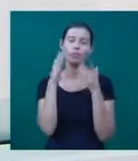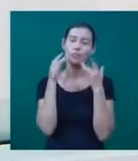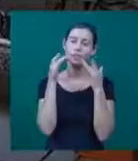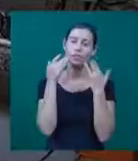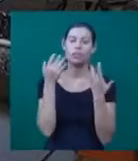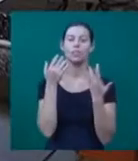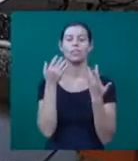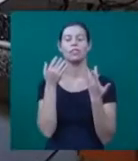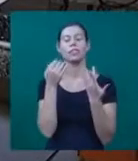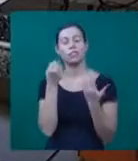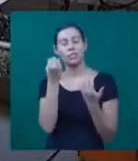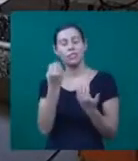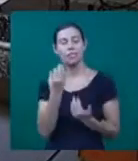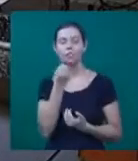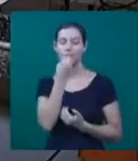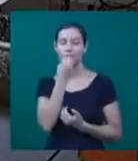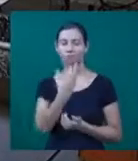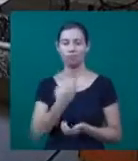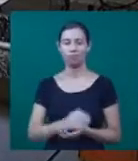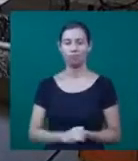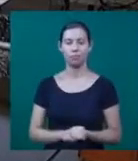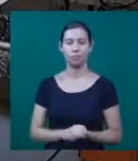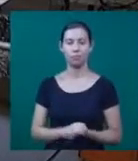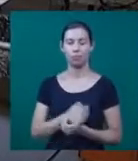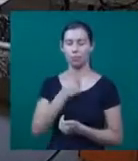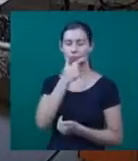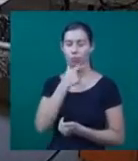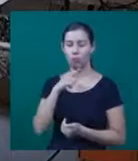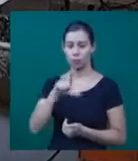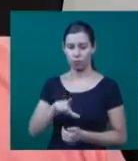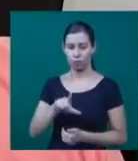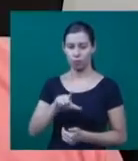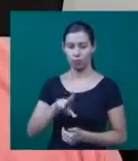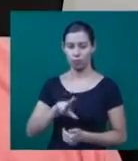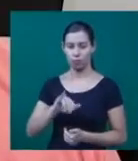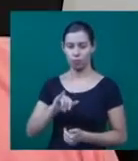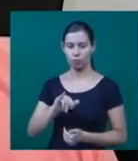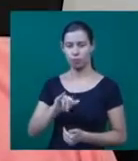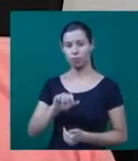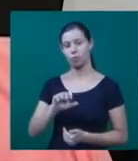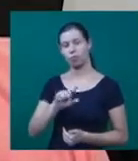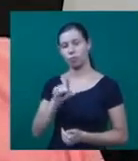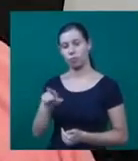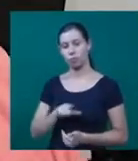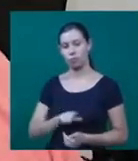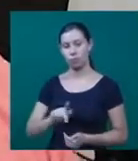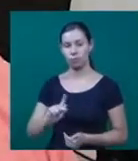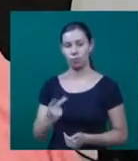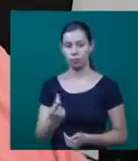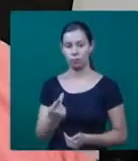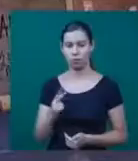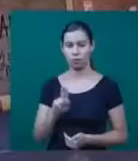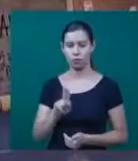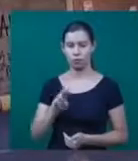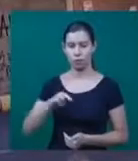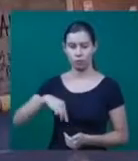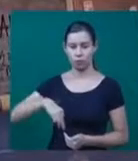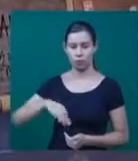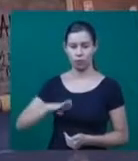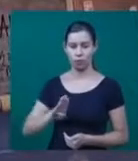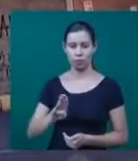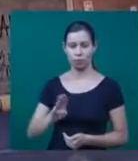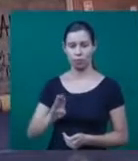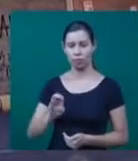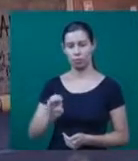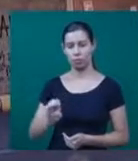Uberlândia. Luiz Humberto sempre teve a vontade de atuar no teatro antes mesmo de começar o curso na universidade. A notícia